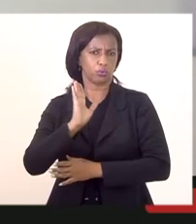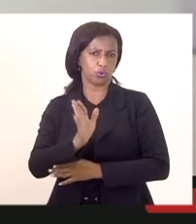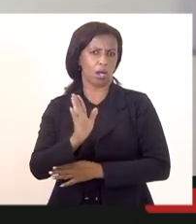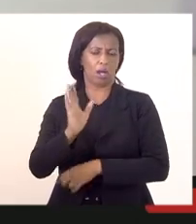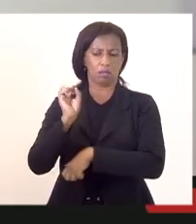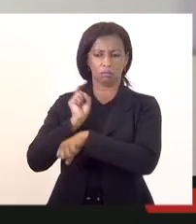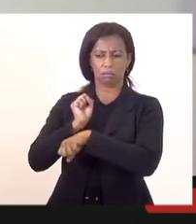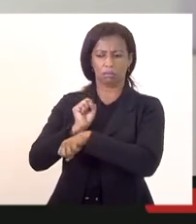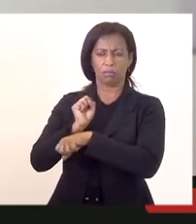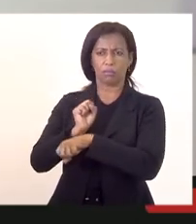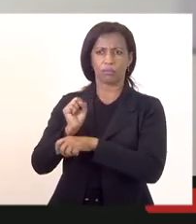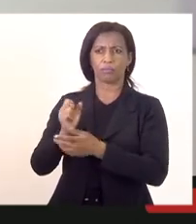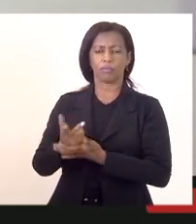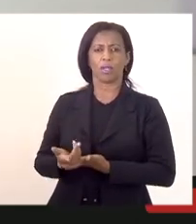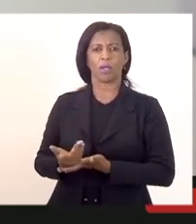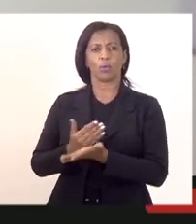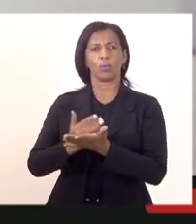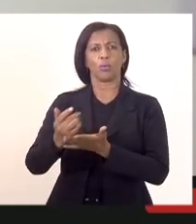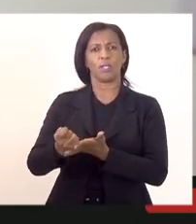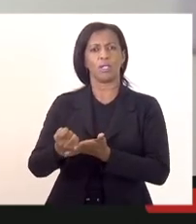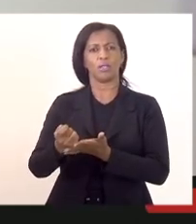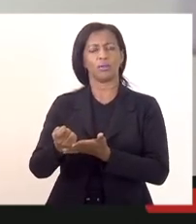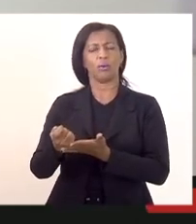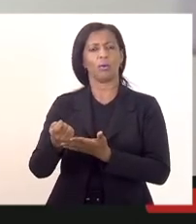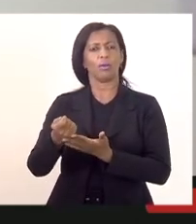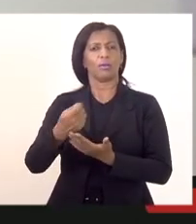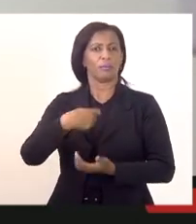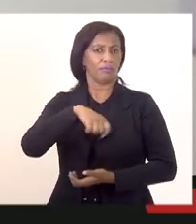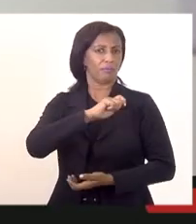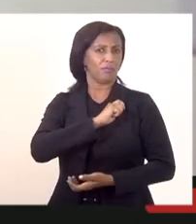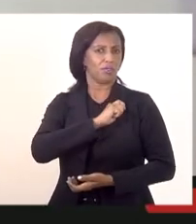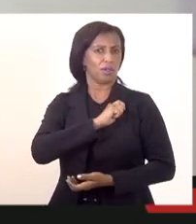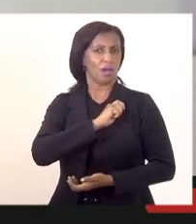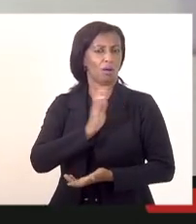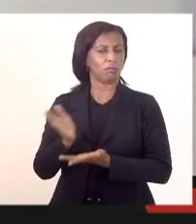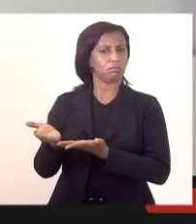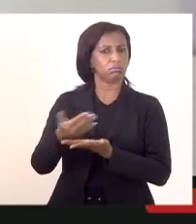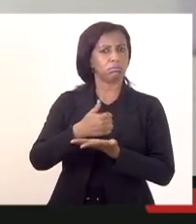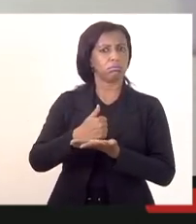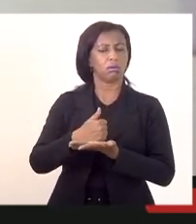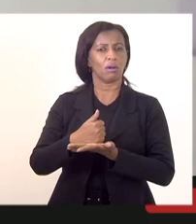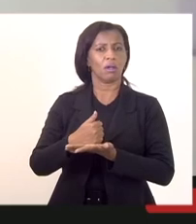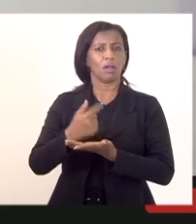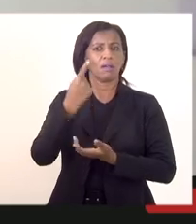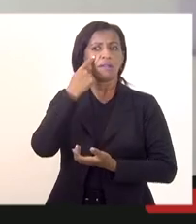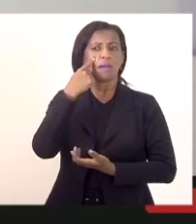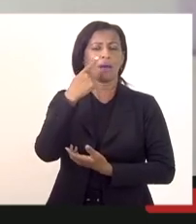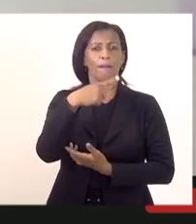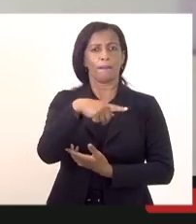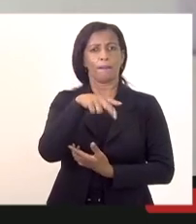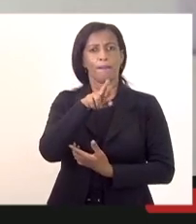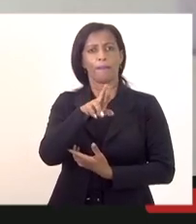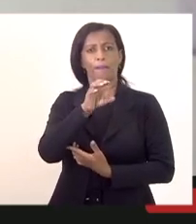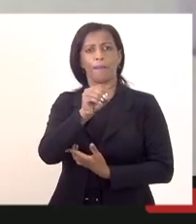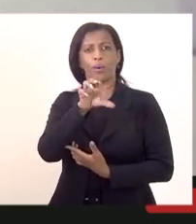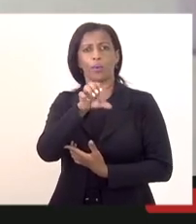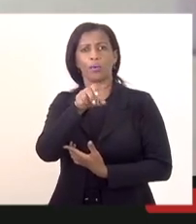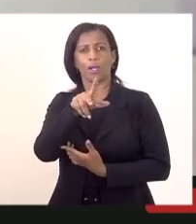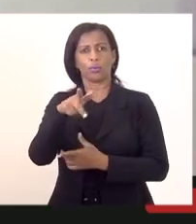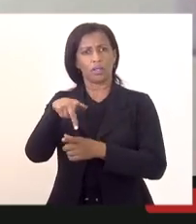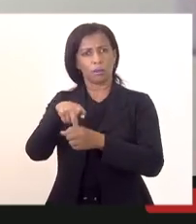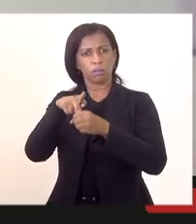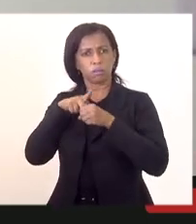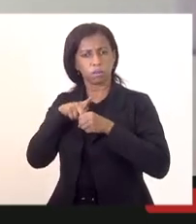início do regime de recuperação fiscal. Muito importante a procuradoria ter conseguido chegar ao entendimento da legalidade dessa